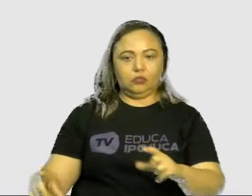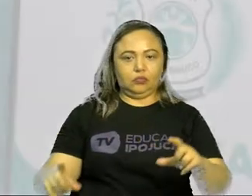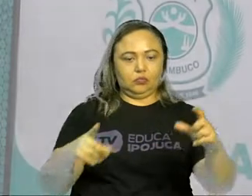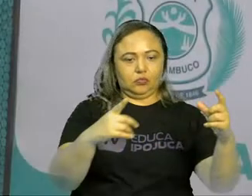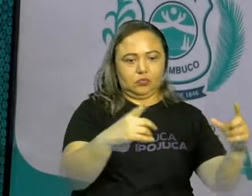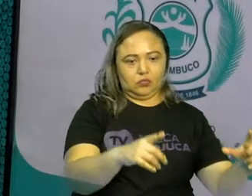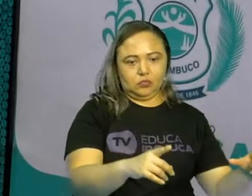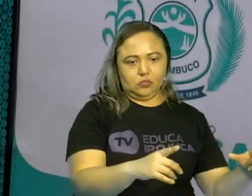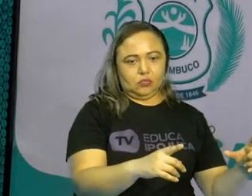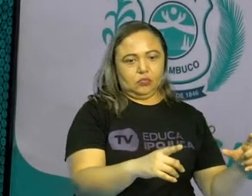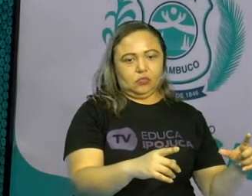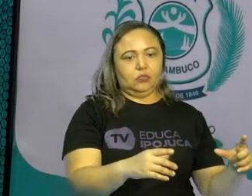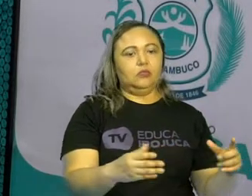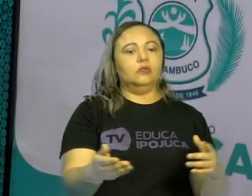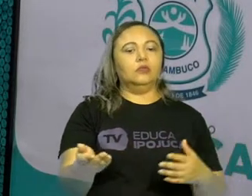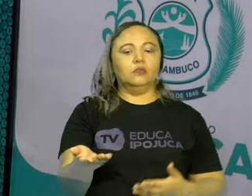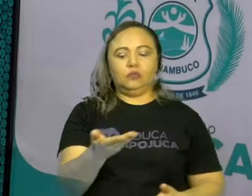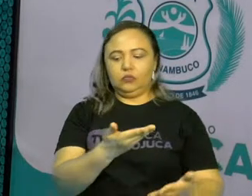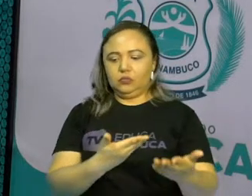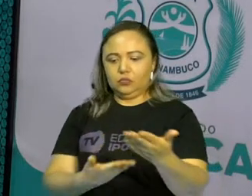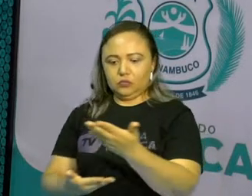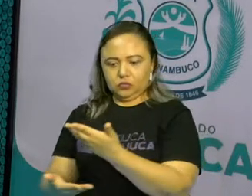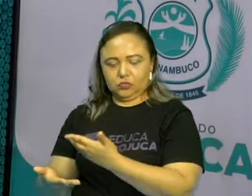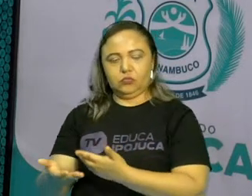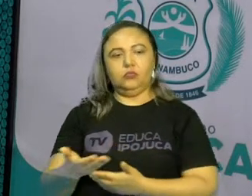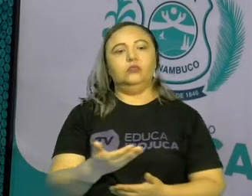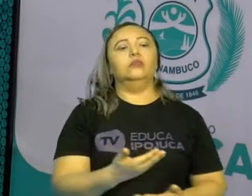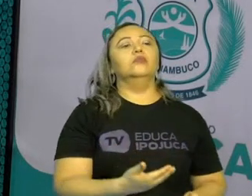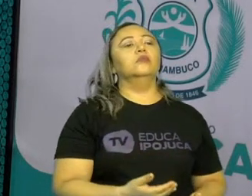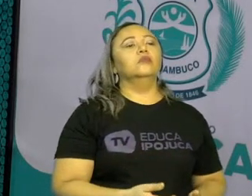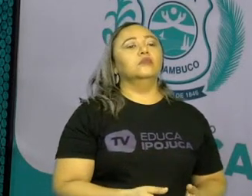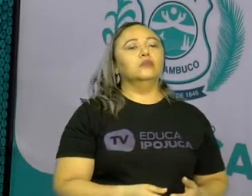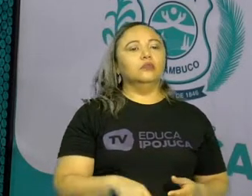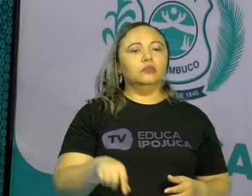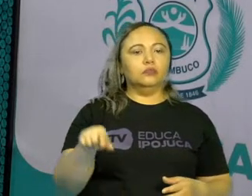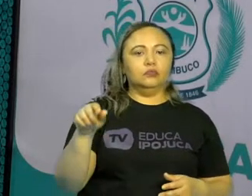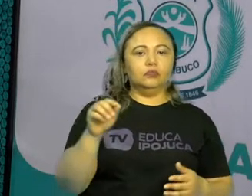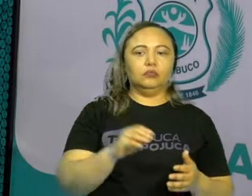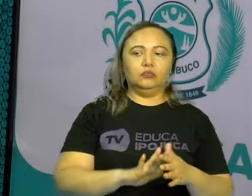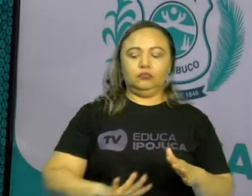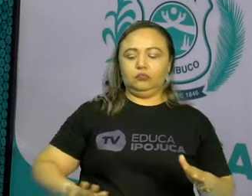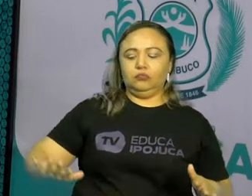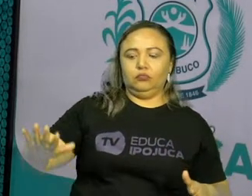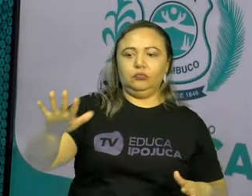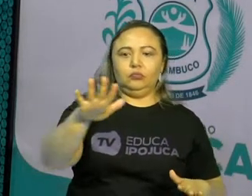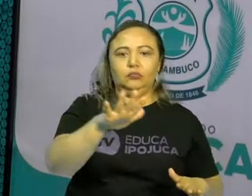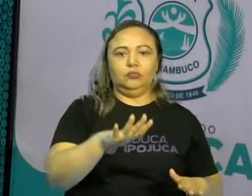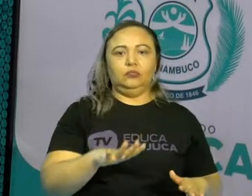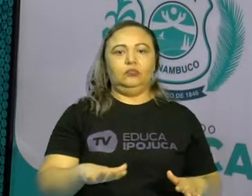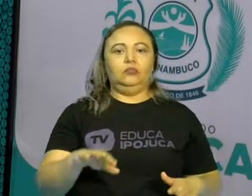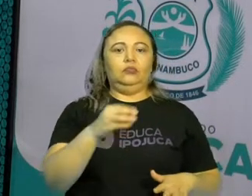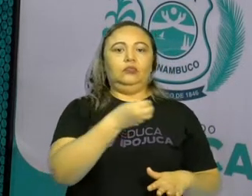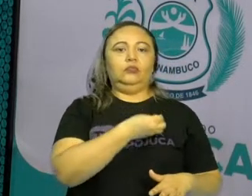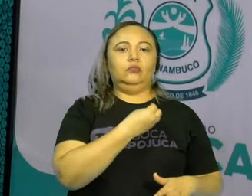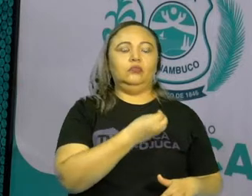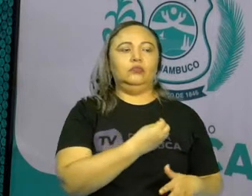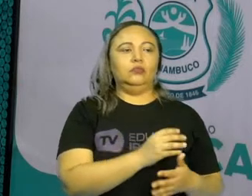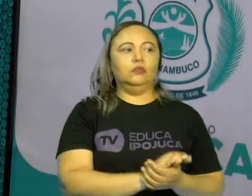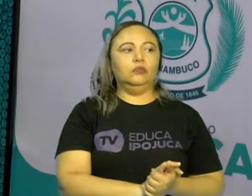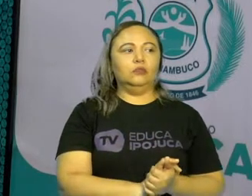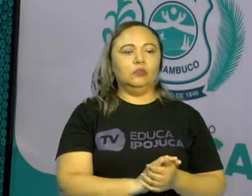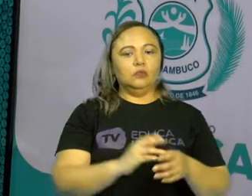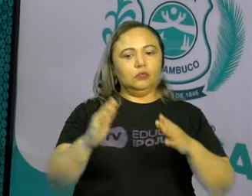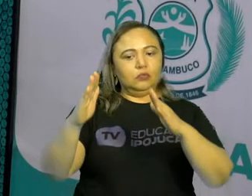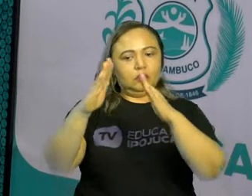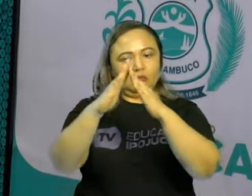se relaciona um com o outro é considerado espaço de convivência. Isso pode